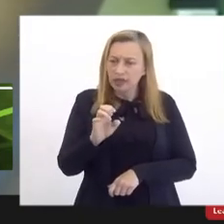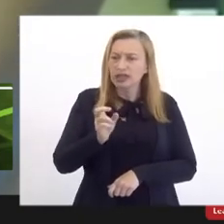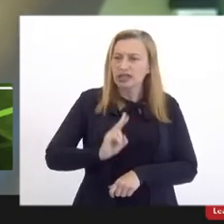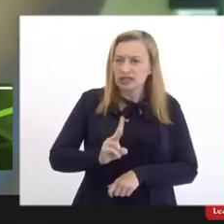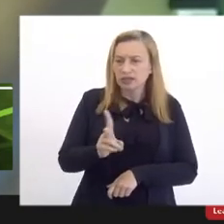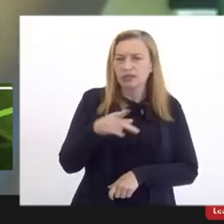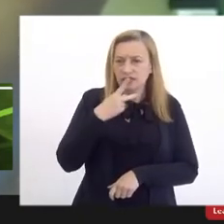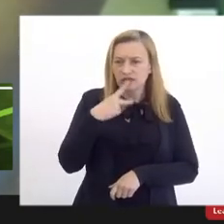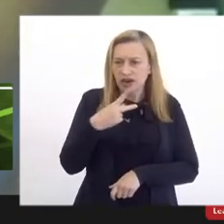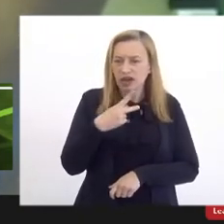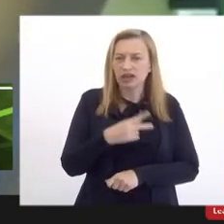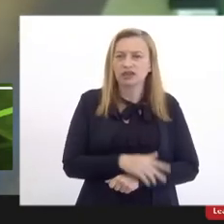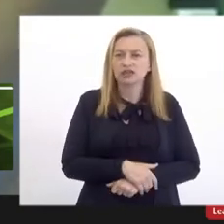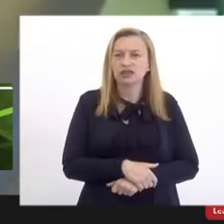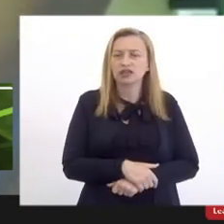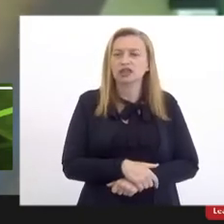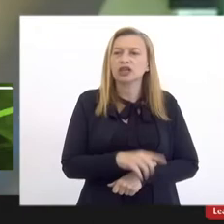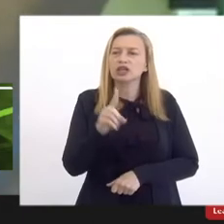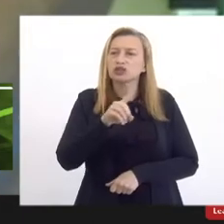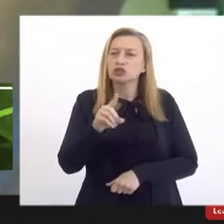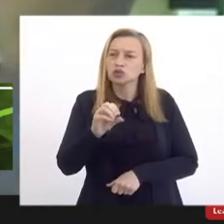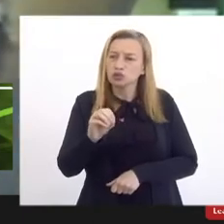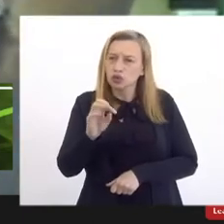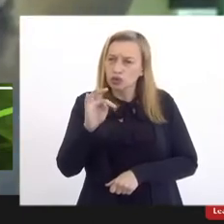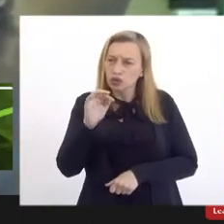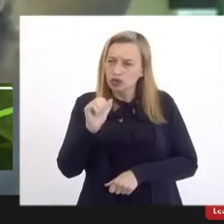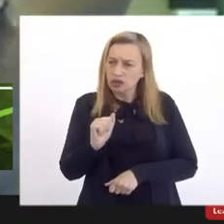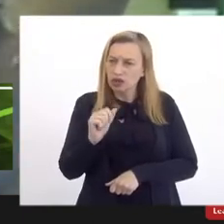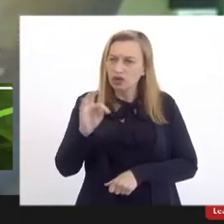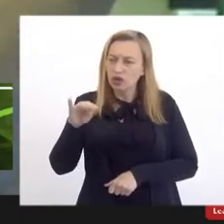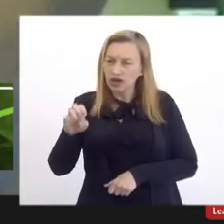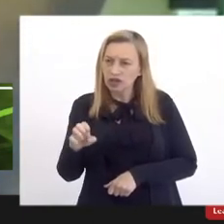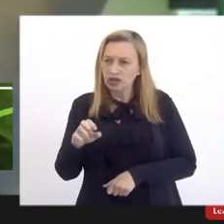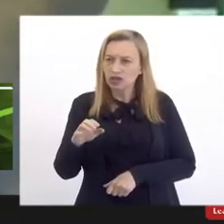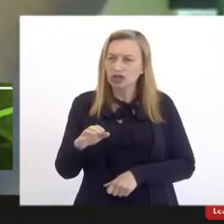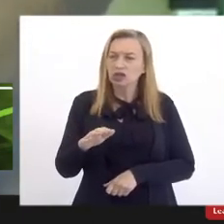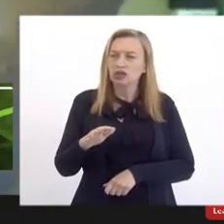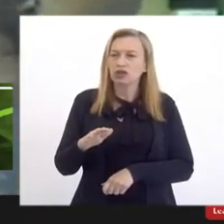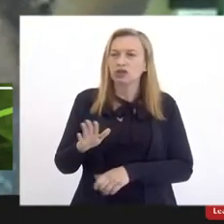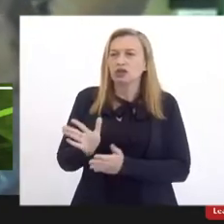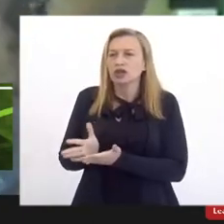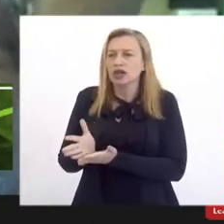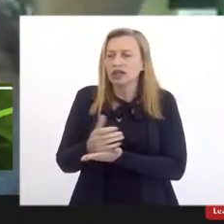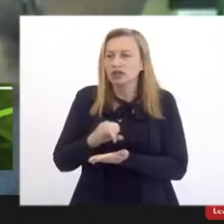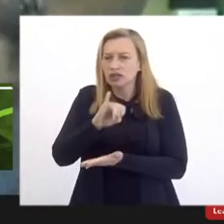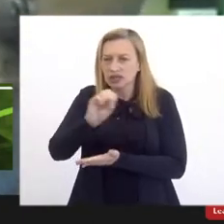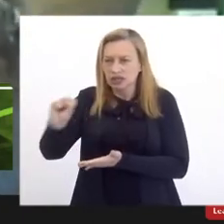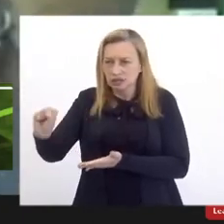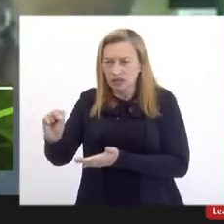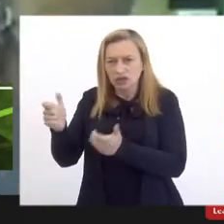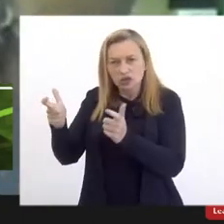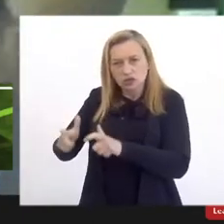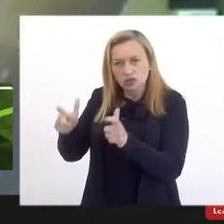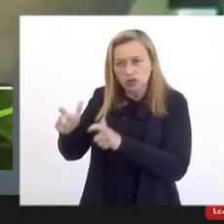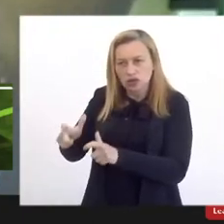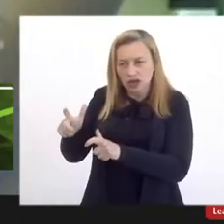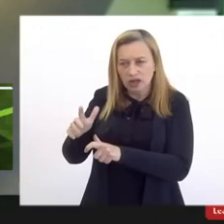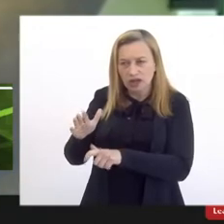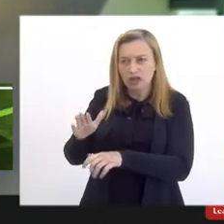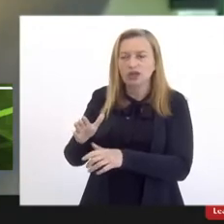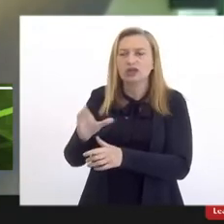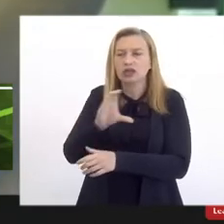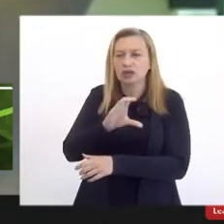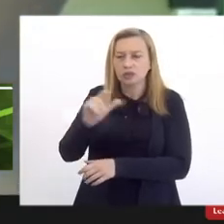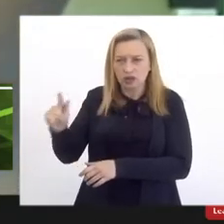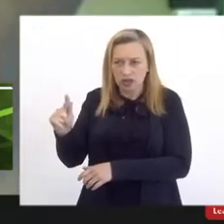fala, a Zona Oeste é uma das maiores arrecadadoras de CMS, em Campo Grande,